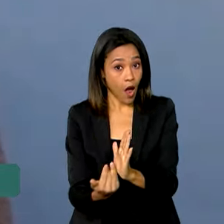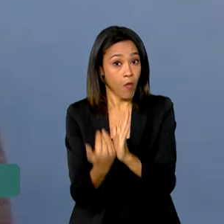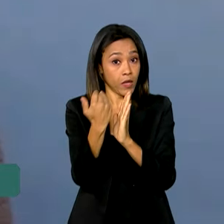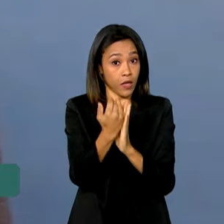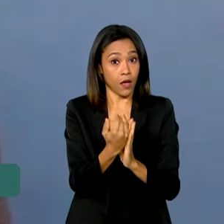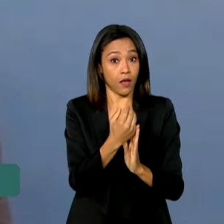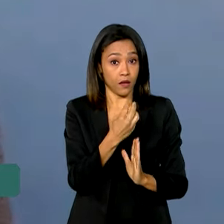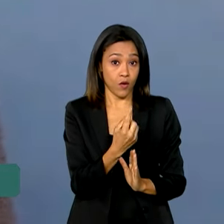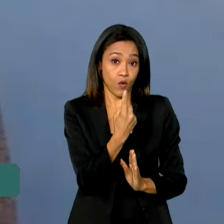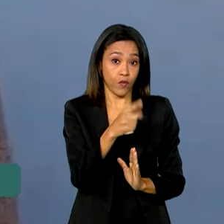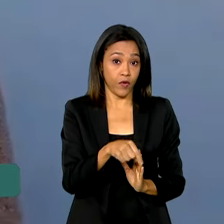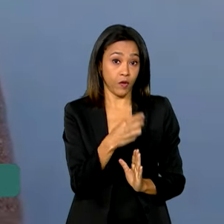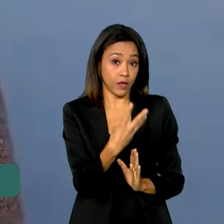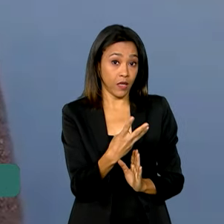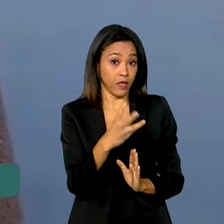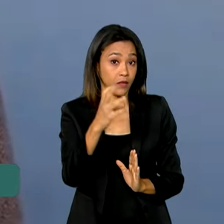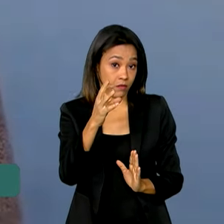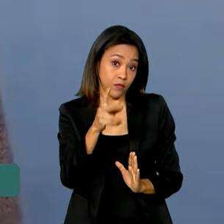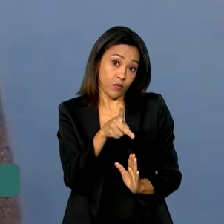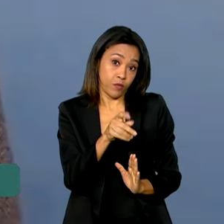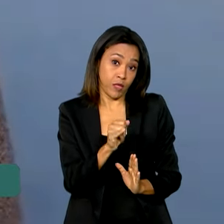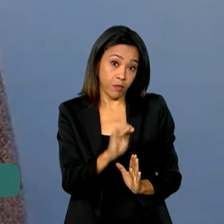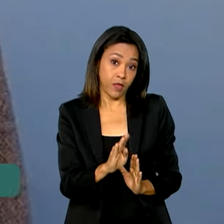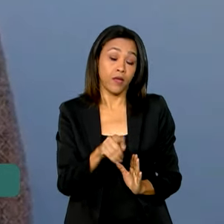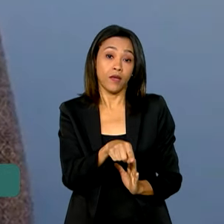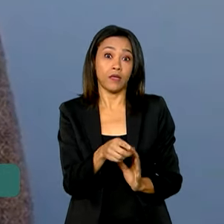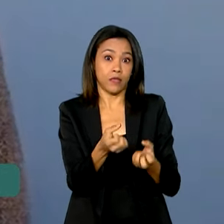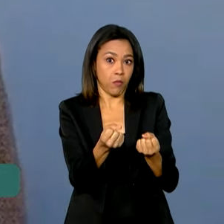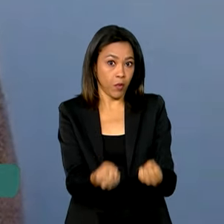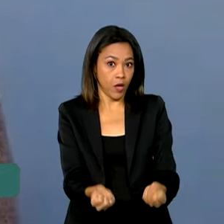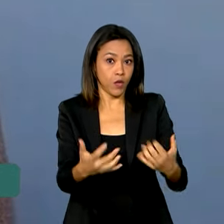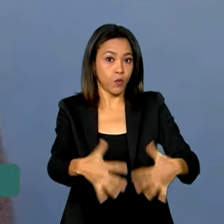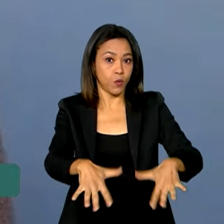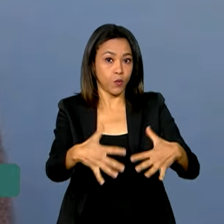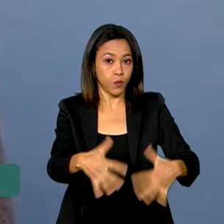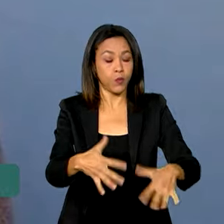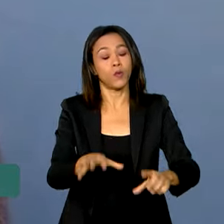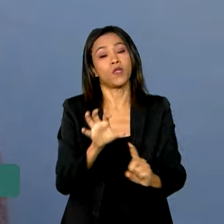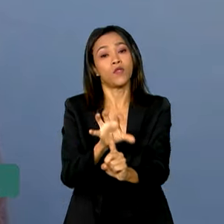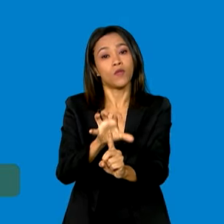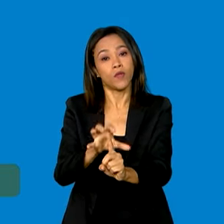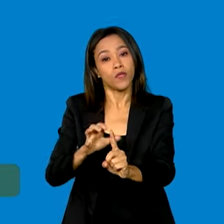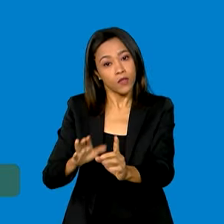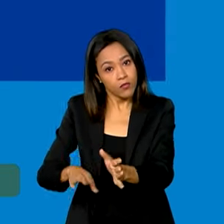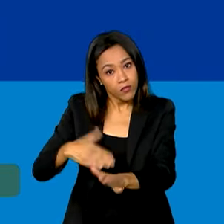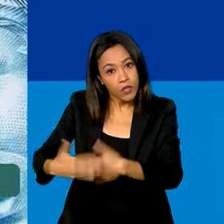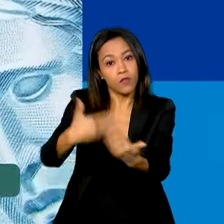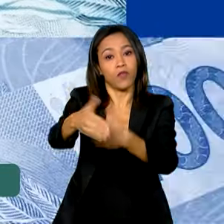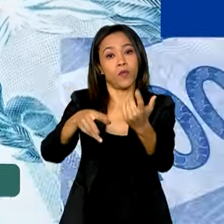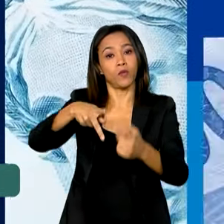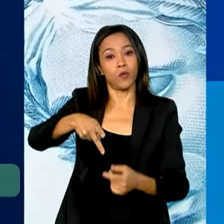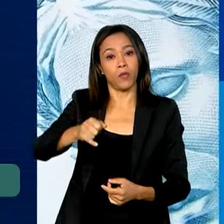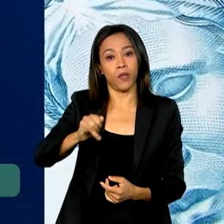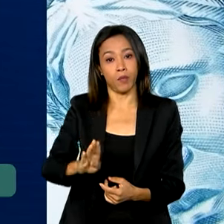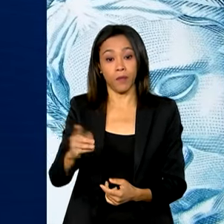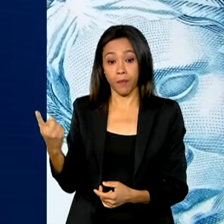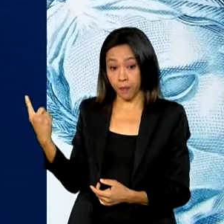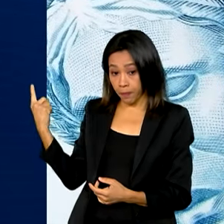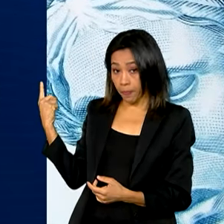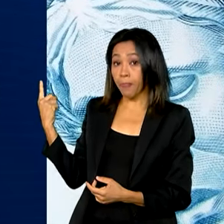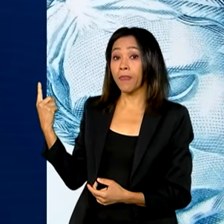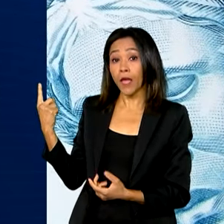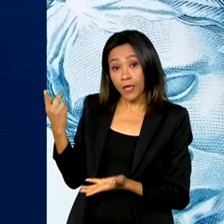,3%, só que ele tem o maior peso e a maior influência sobre o crescimento do PIB. O setor de serviços também